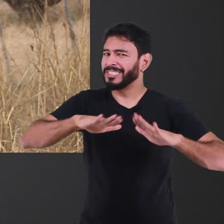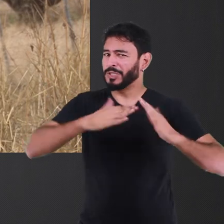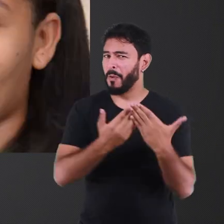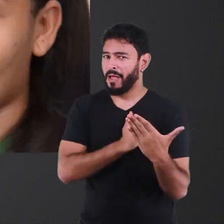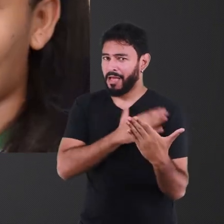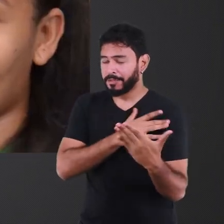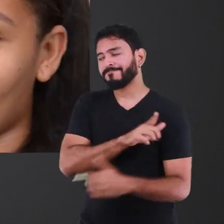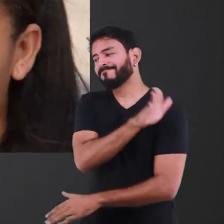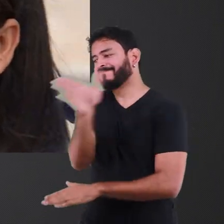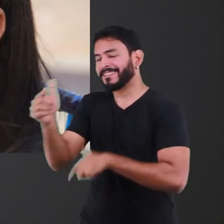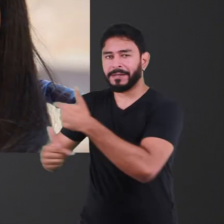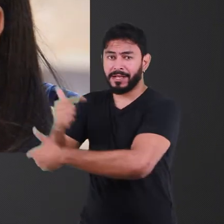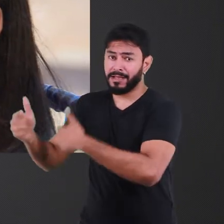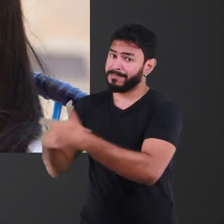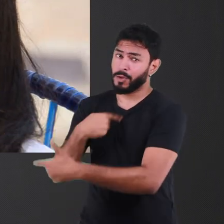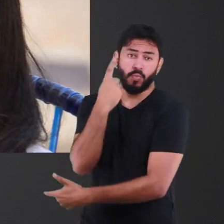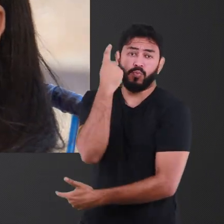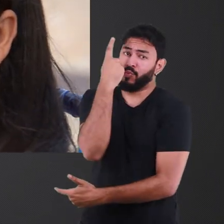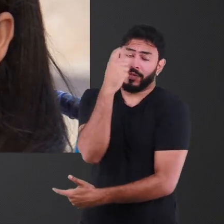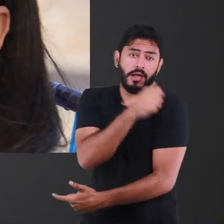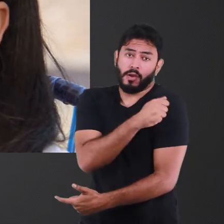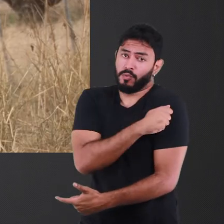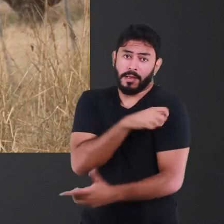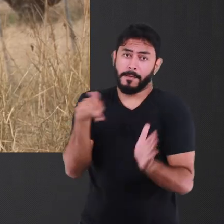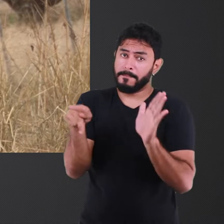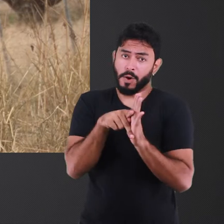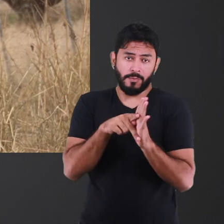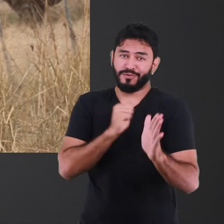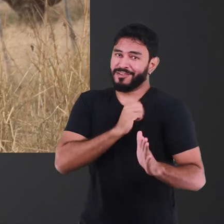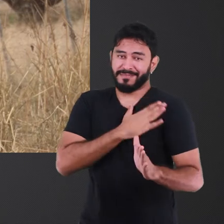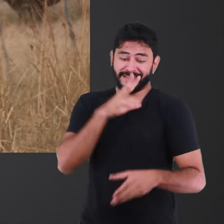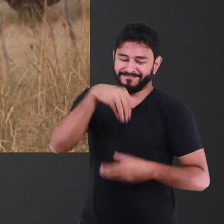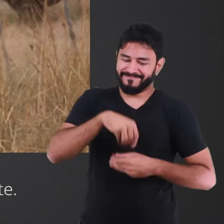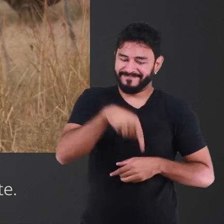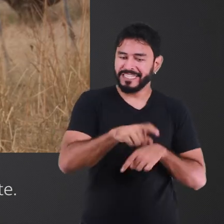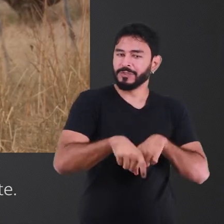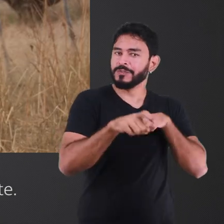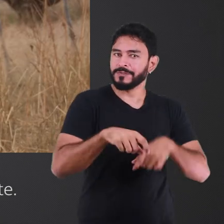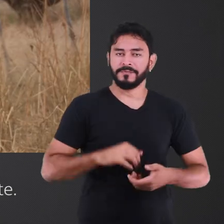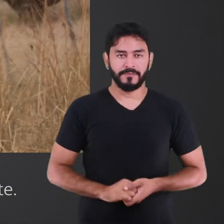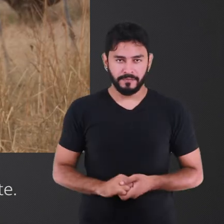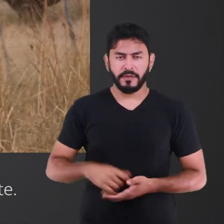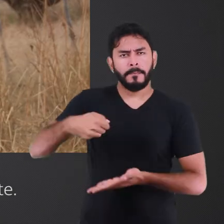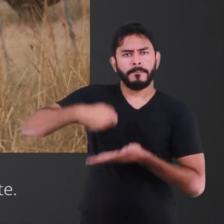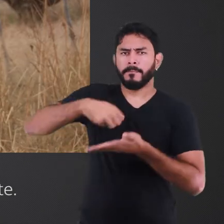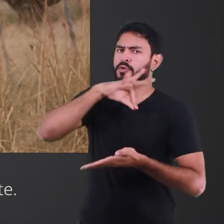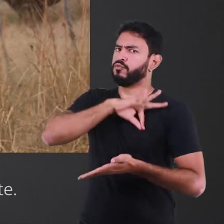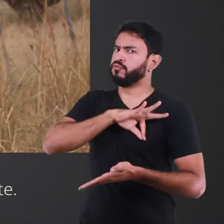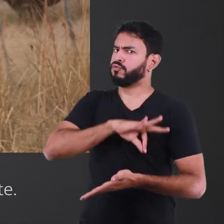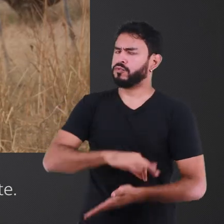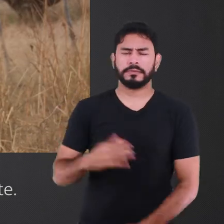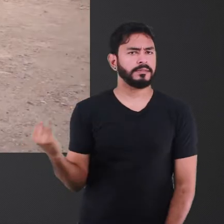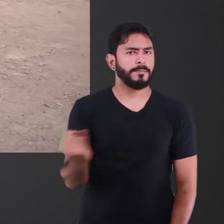para trabalhar. Daí eu continuo sendo a única a estudar no IFPE, daqui do sítio. O Bolsa Permanência, para mim, é